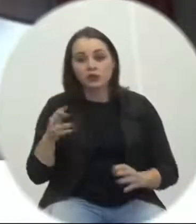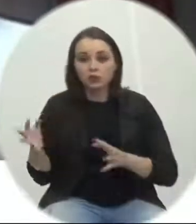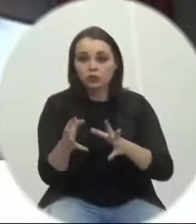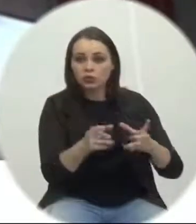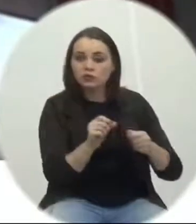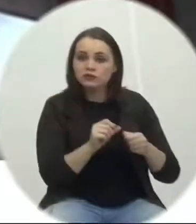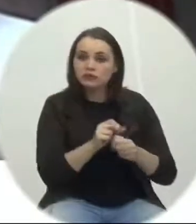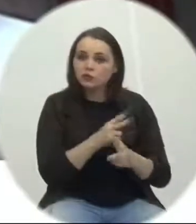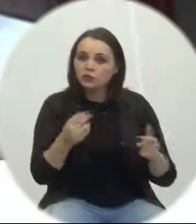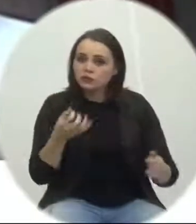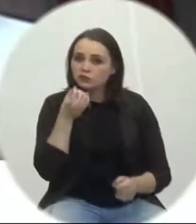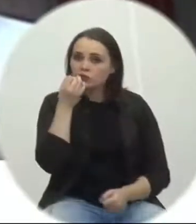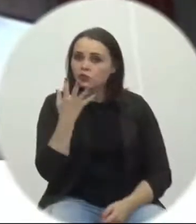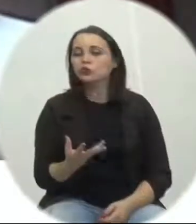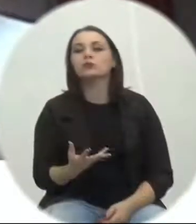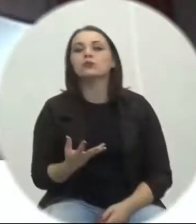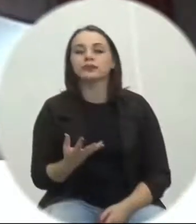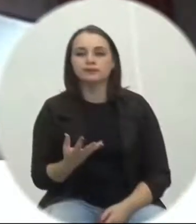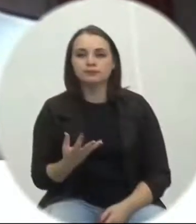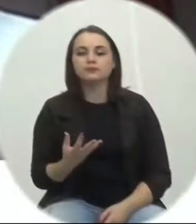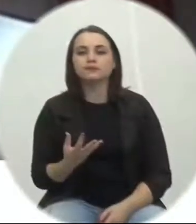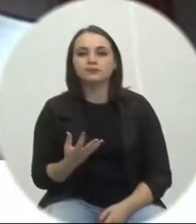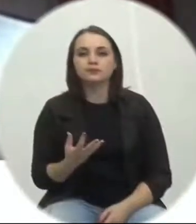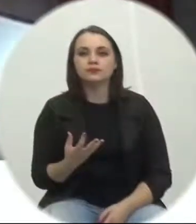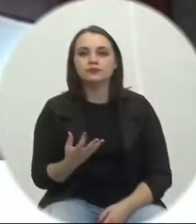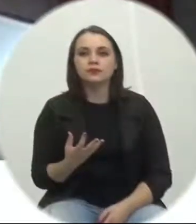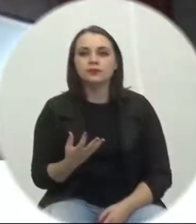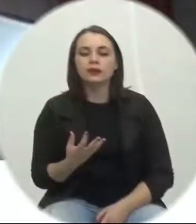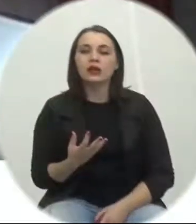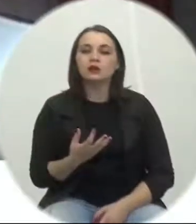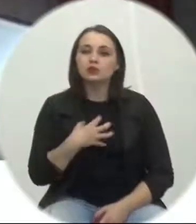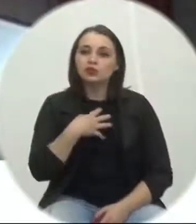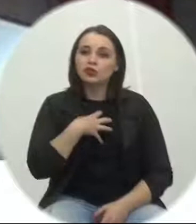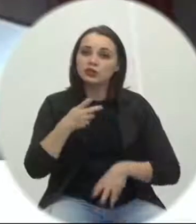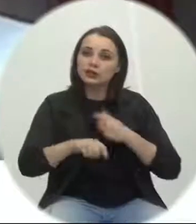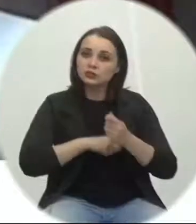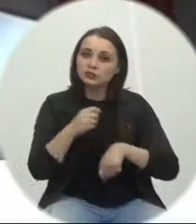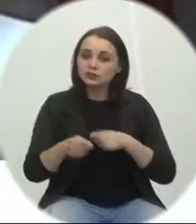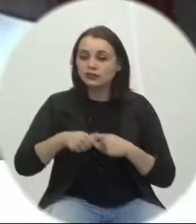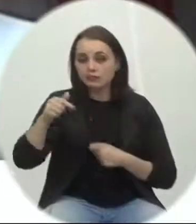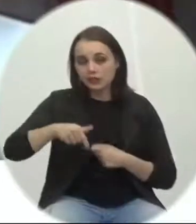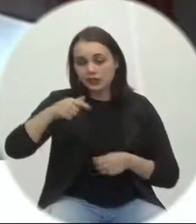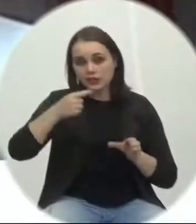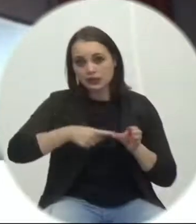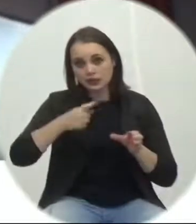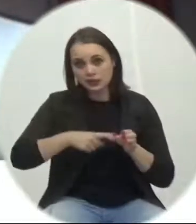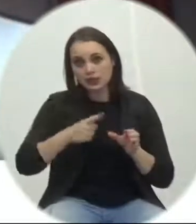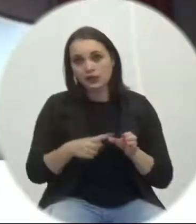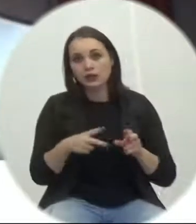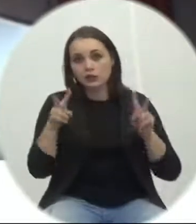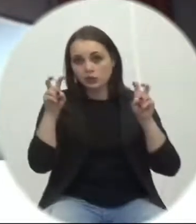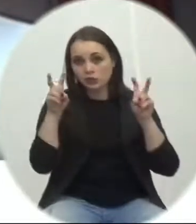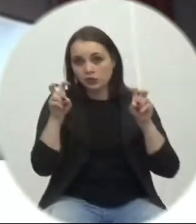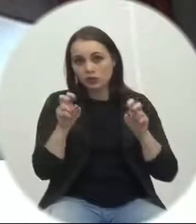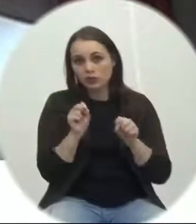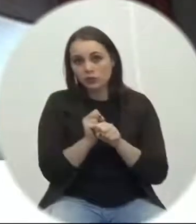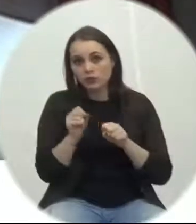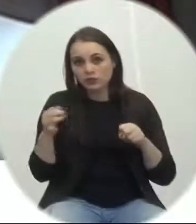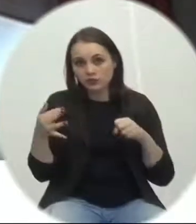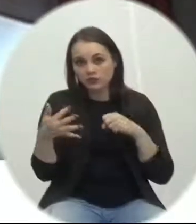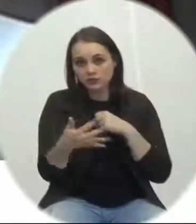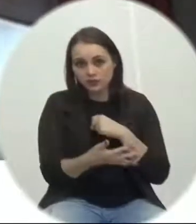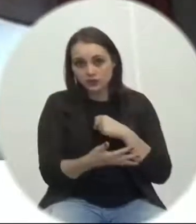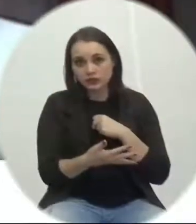muito bem, de forma que vem administrando a nossa cidade, no que se trata do Covid-19.